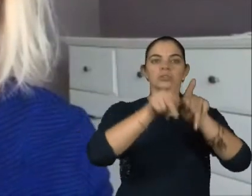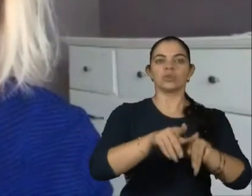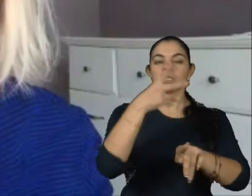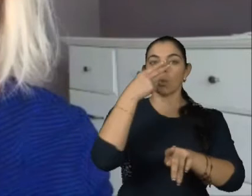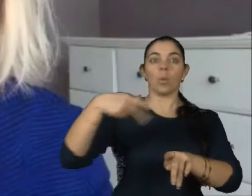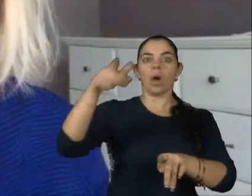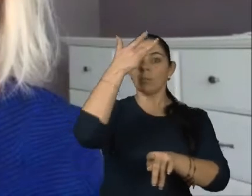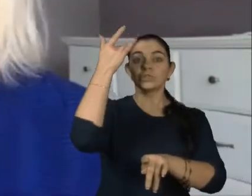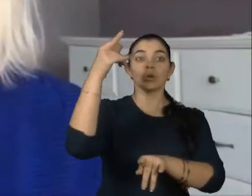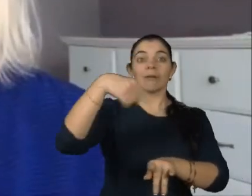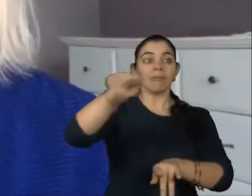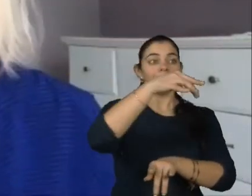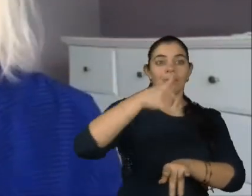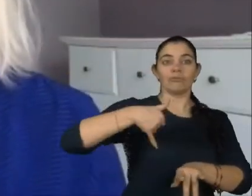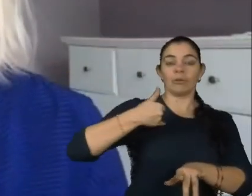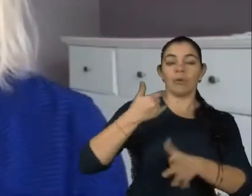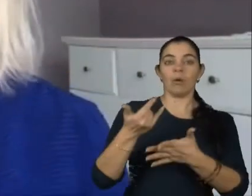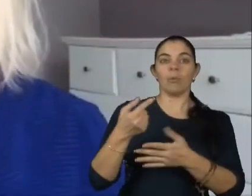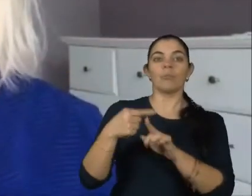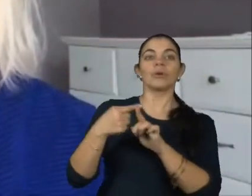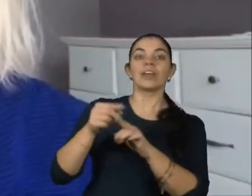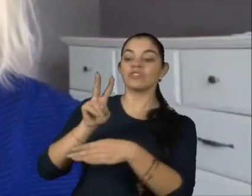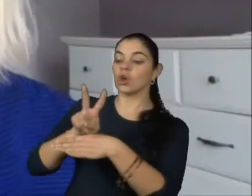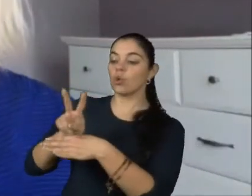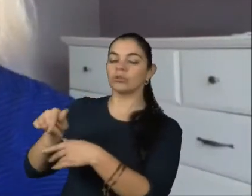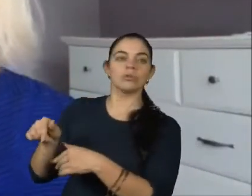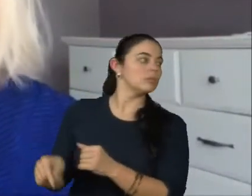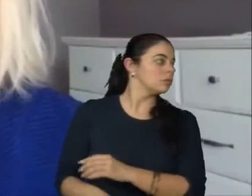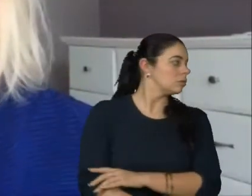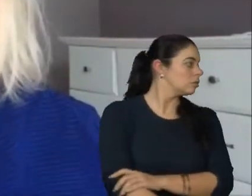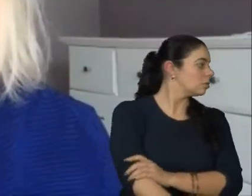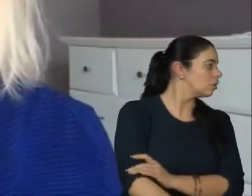Ele não vai conseguir, afinal de contas foi isso que você vendeu. Patência,